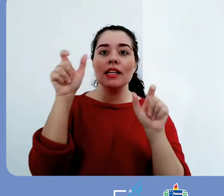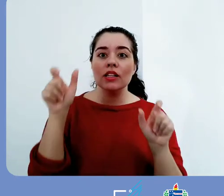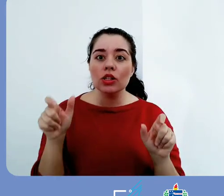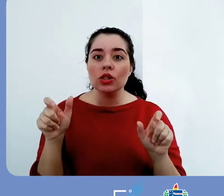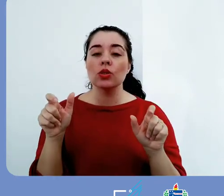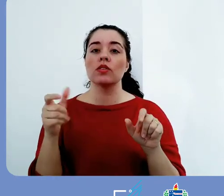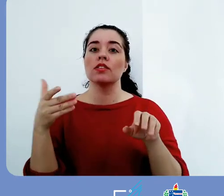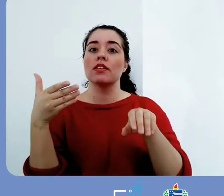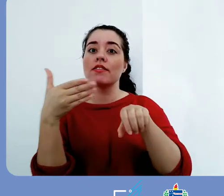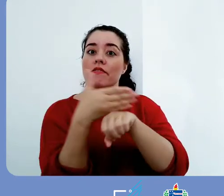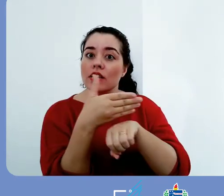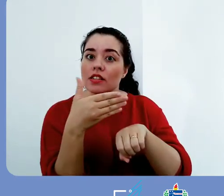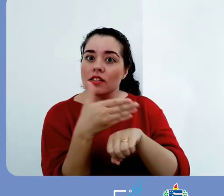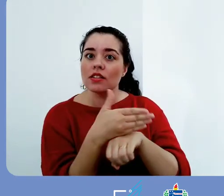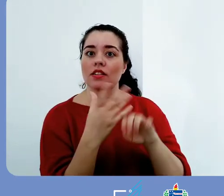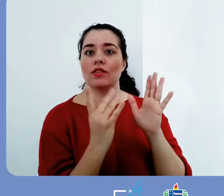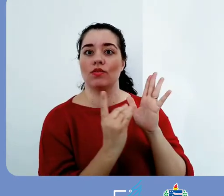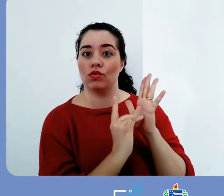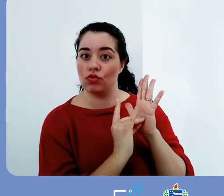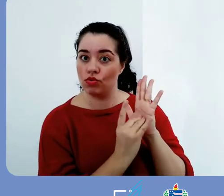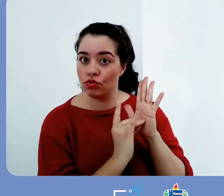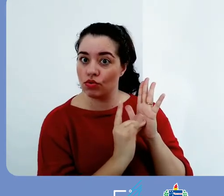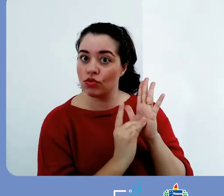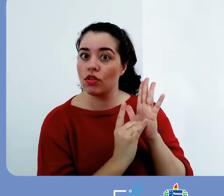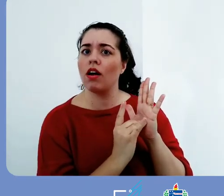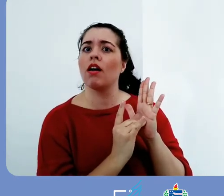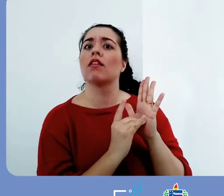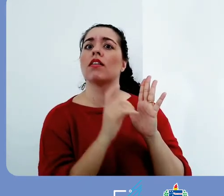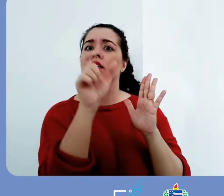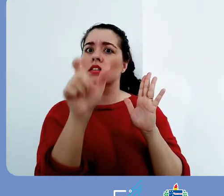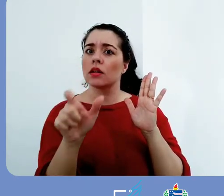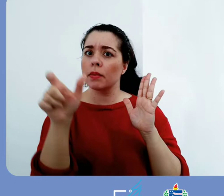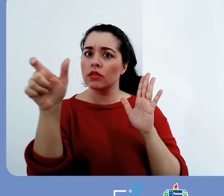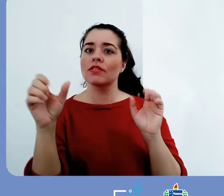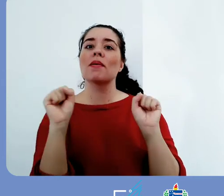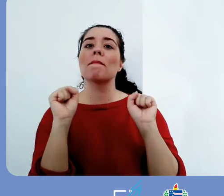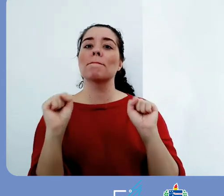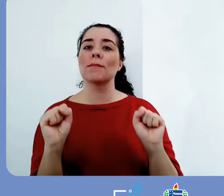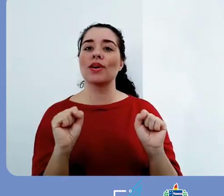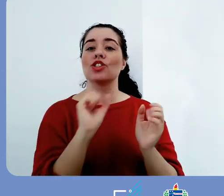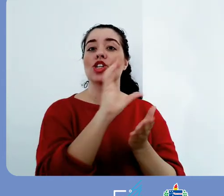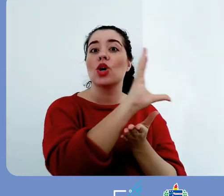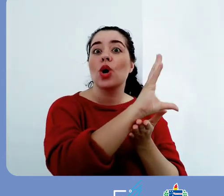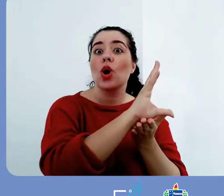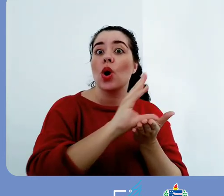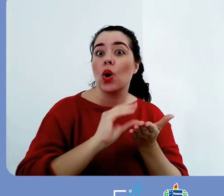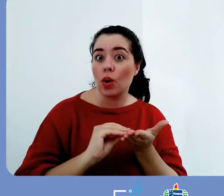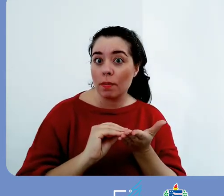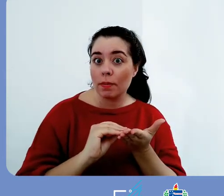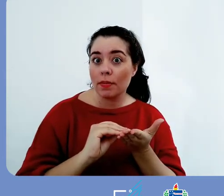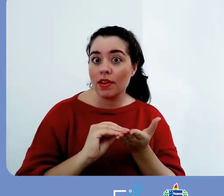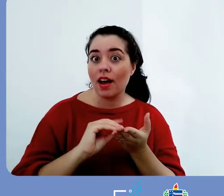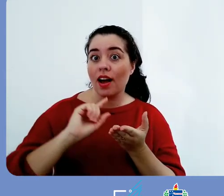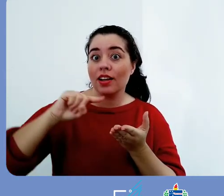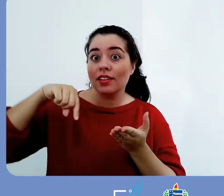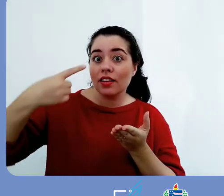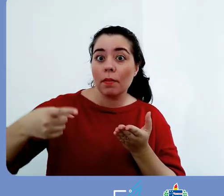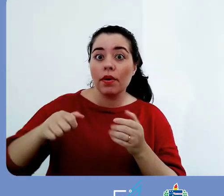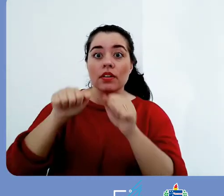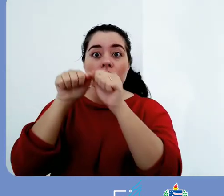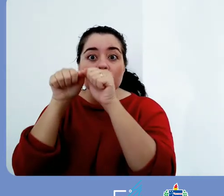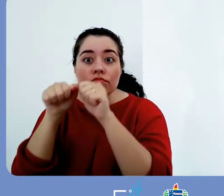redistribuir o material em qualquer suporte ou formato. elas também podem adaptar,